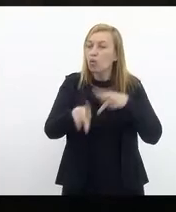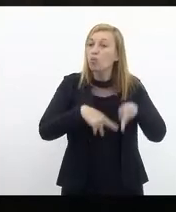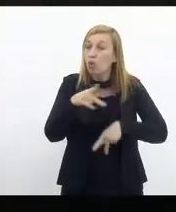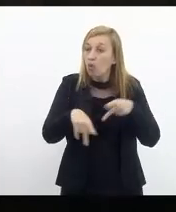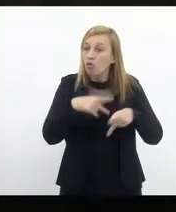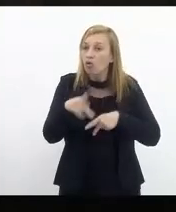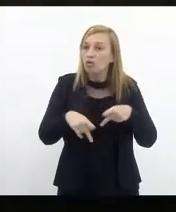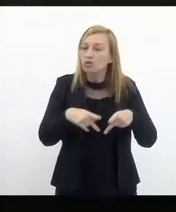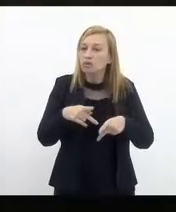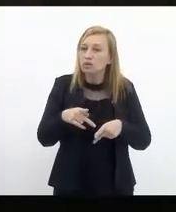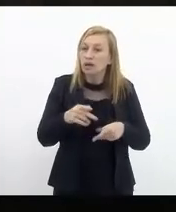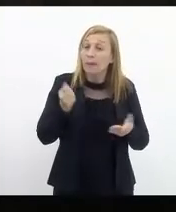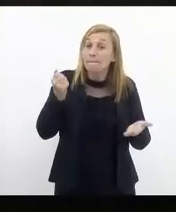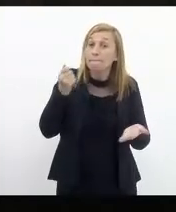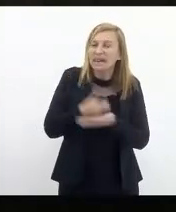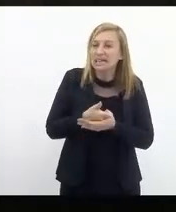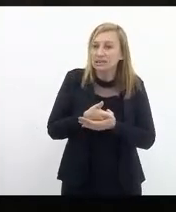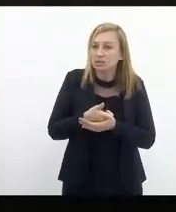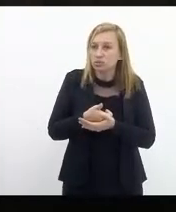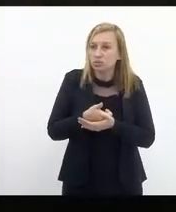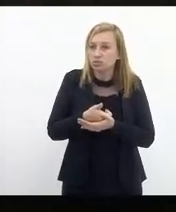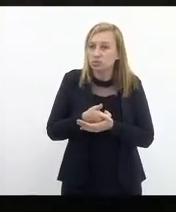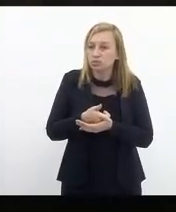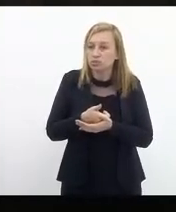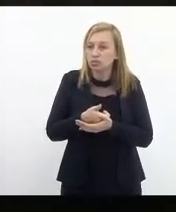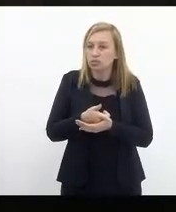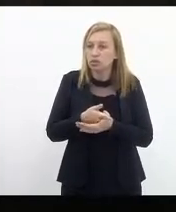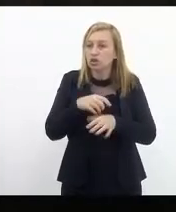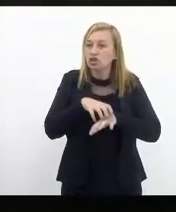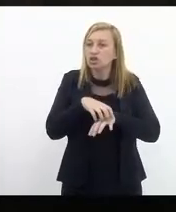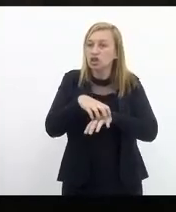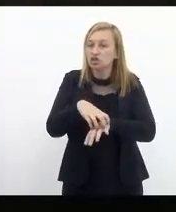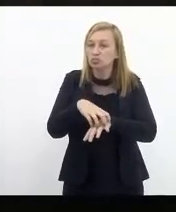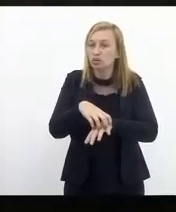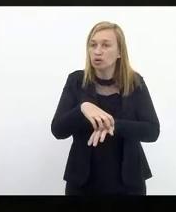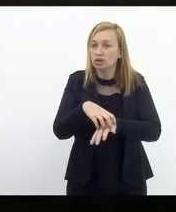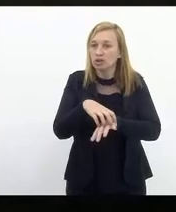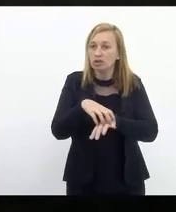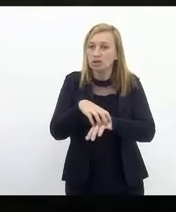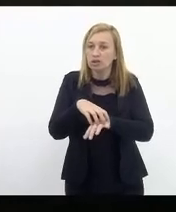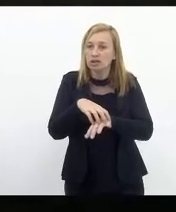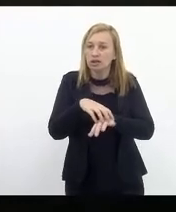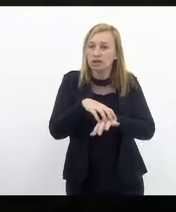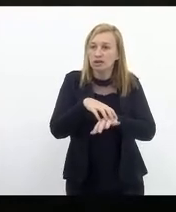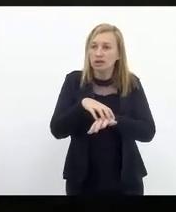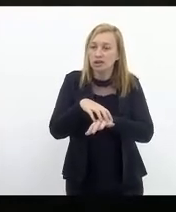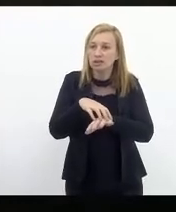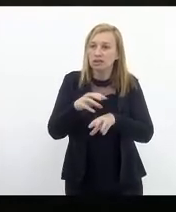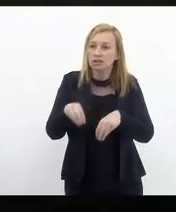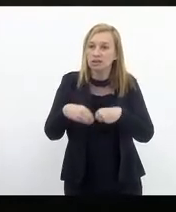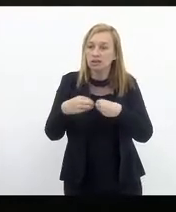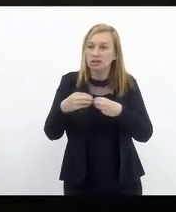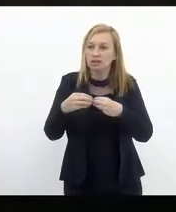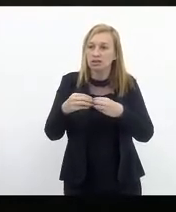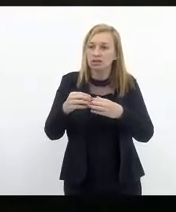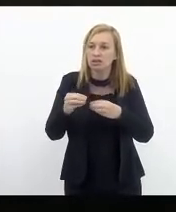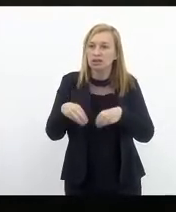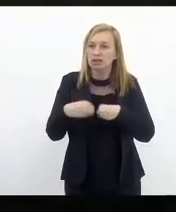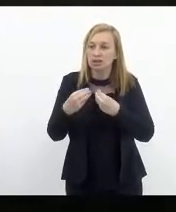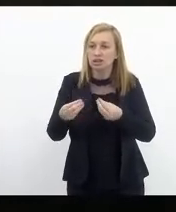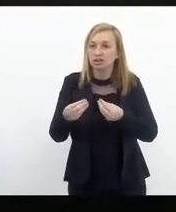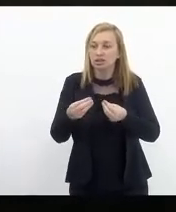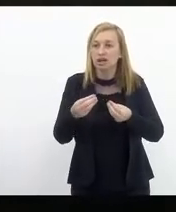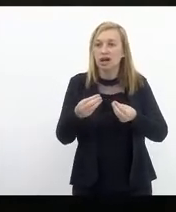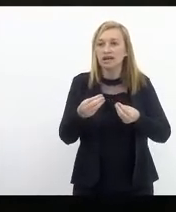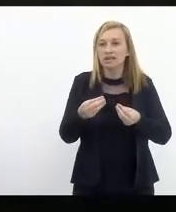pagando transporte pagando e dando condições às pessoas para